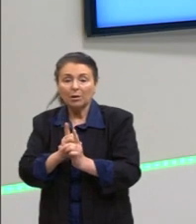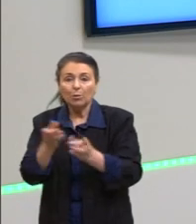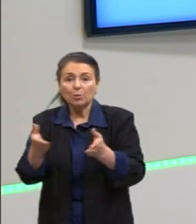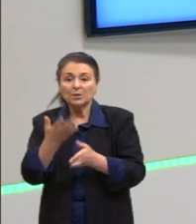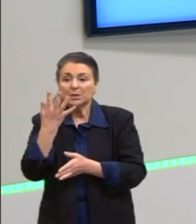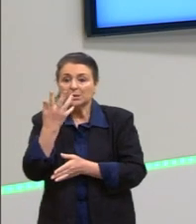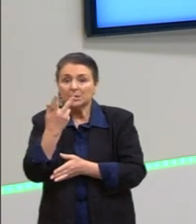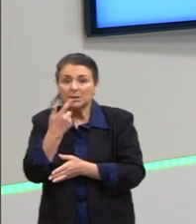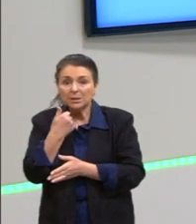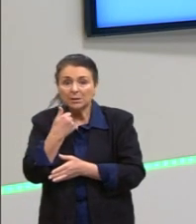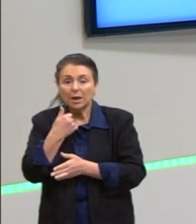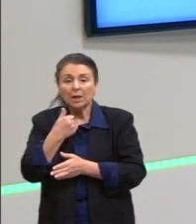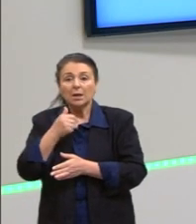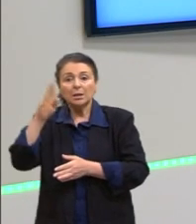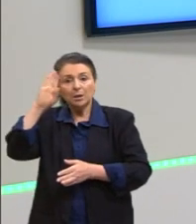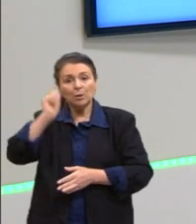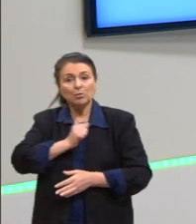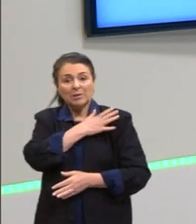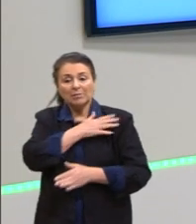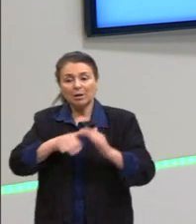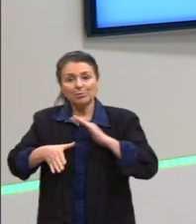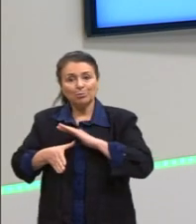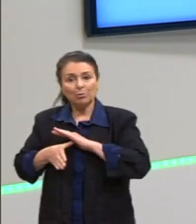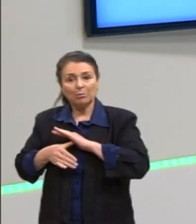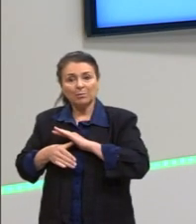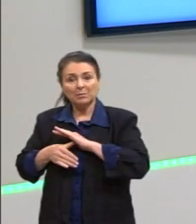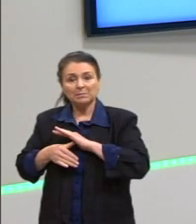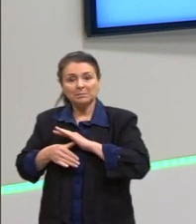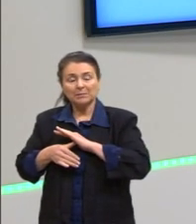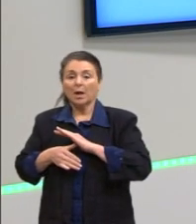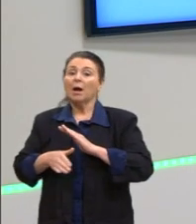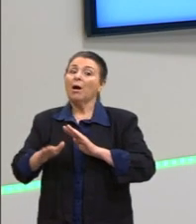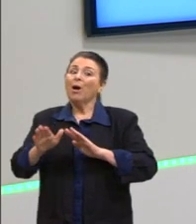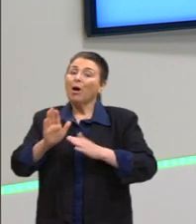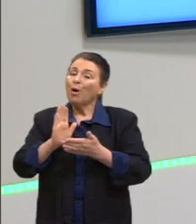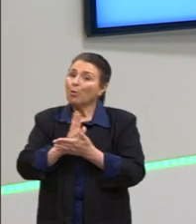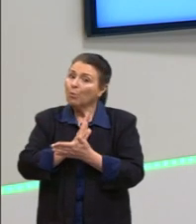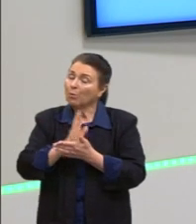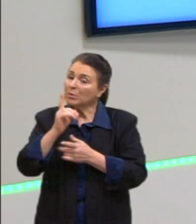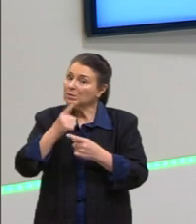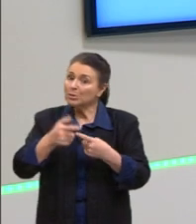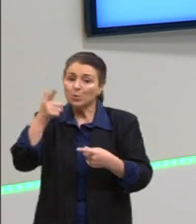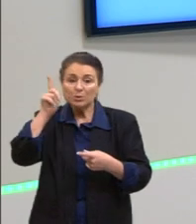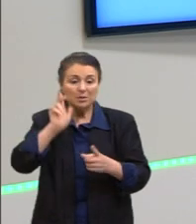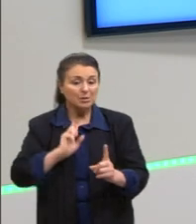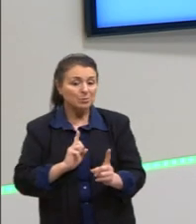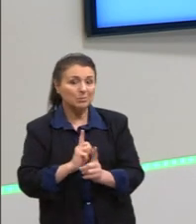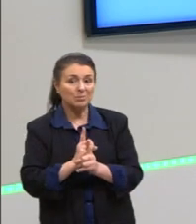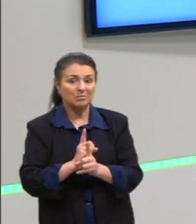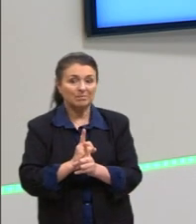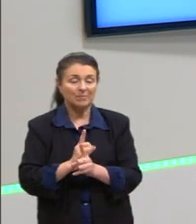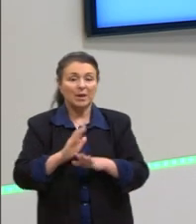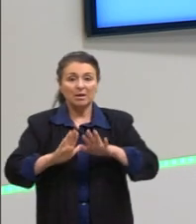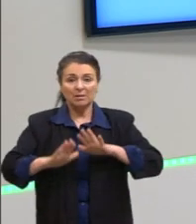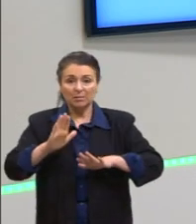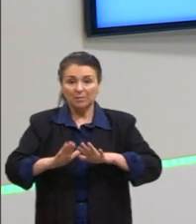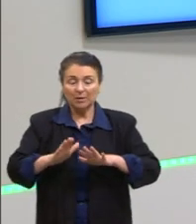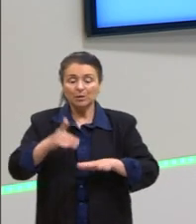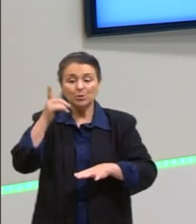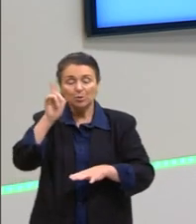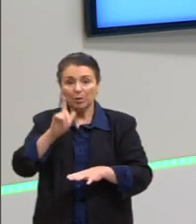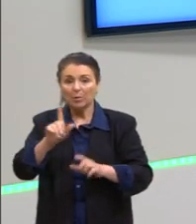crianças, os seus netos. e algumas vezes elas são bem-sucedidas e conseguem descobrir algumas dessas